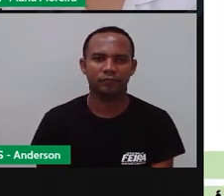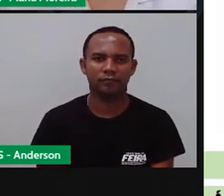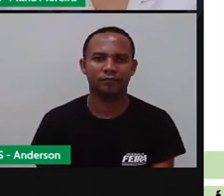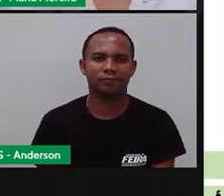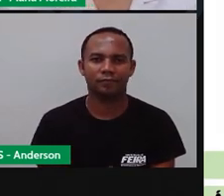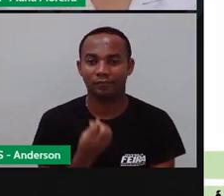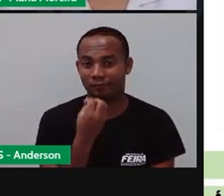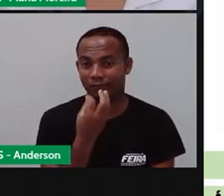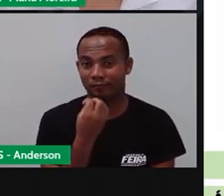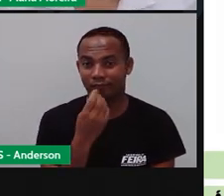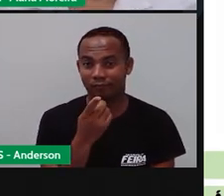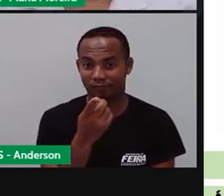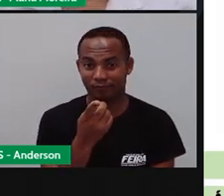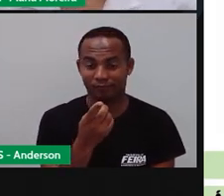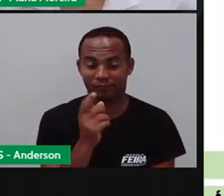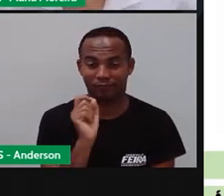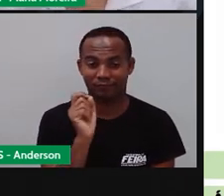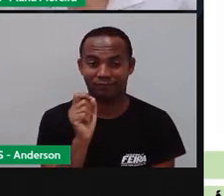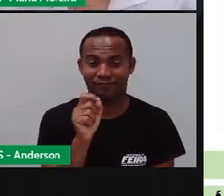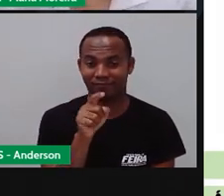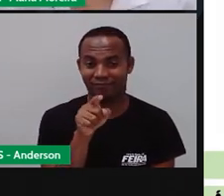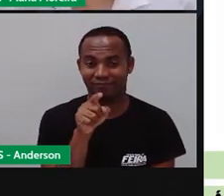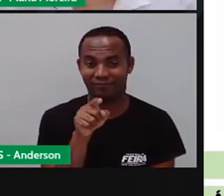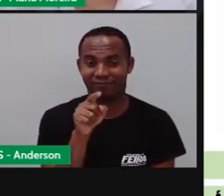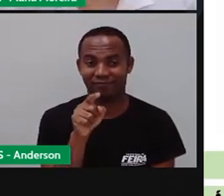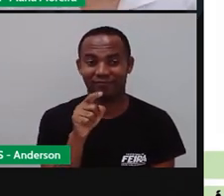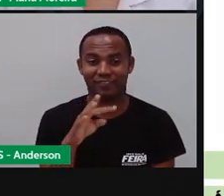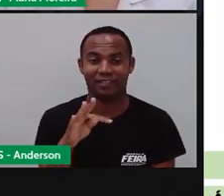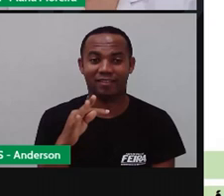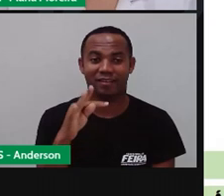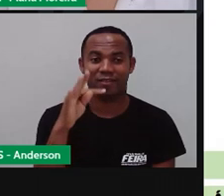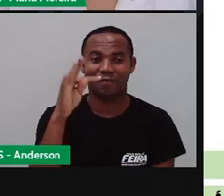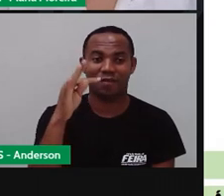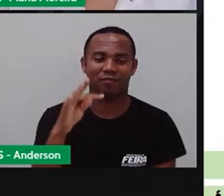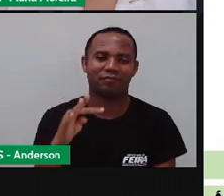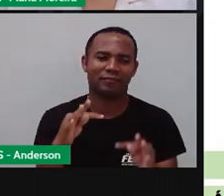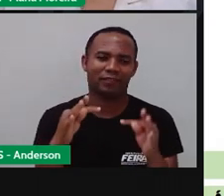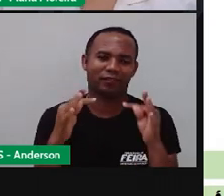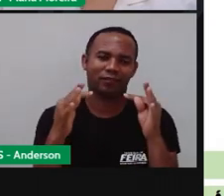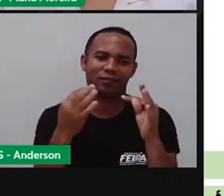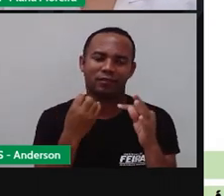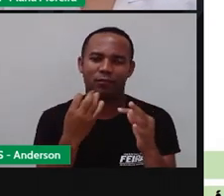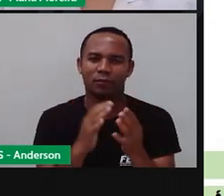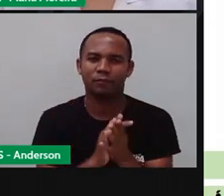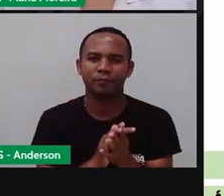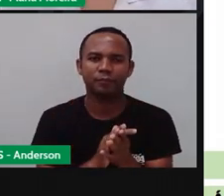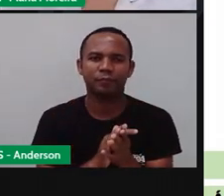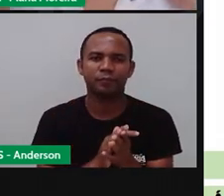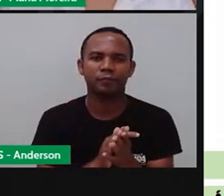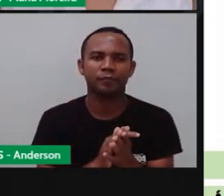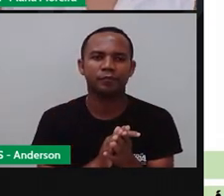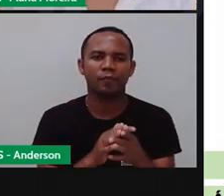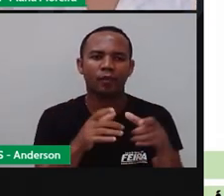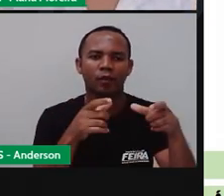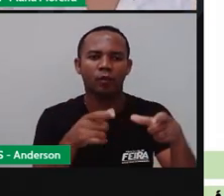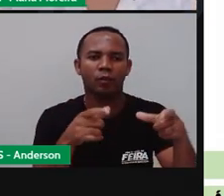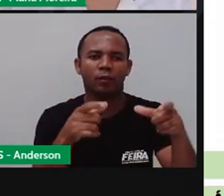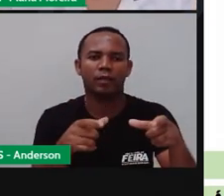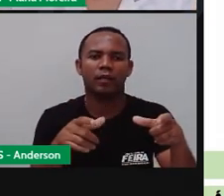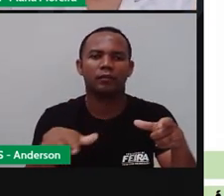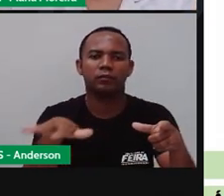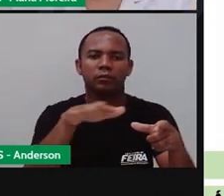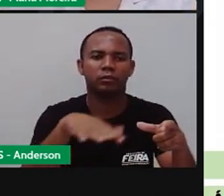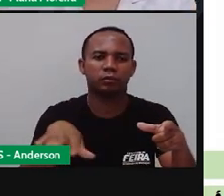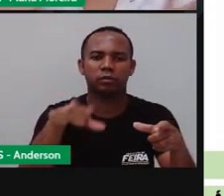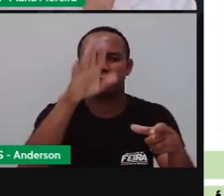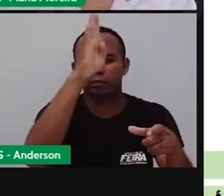Mágica, o nome disso, Ana, essa tecnologia, liseiro. Bom, espaços públicos e a conservação do meio